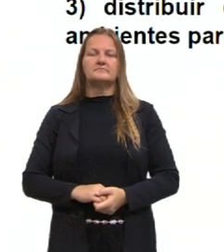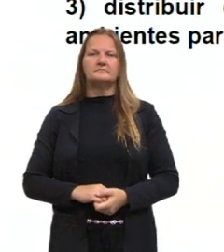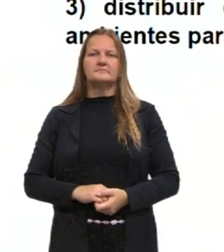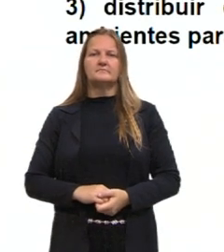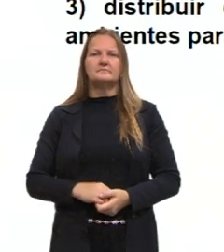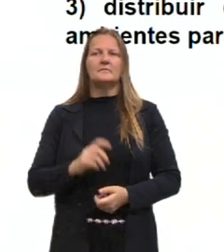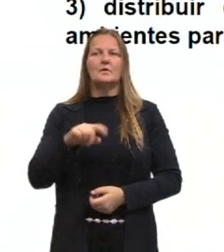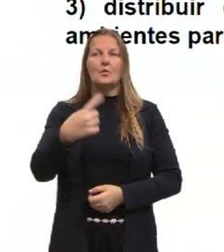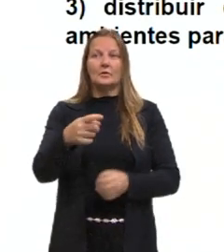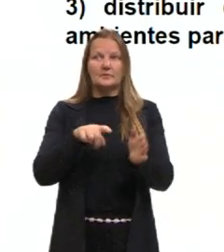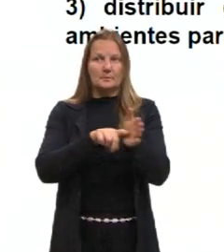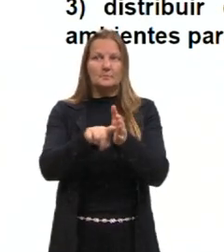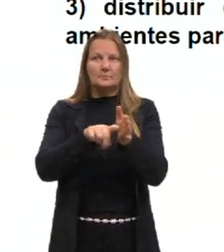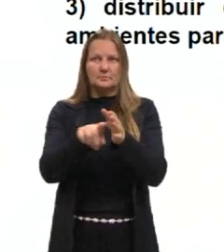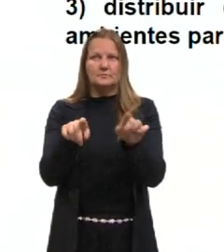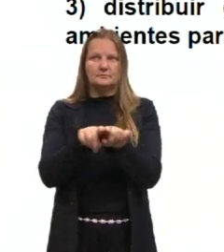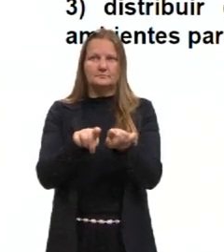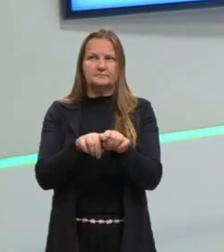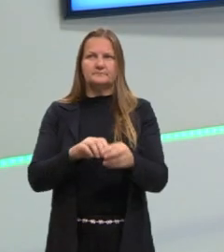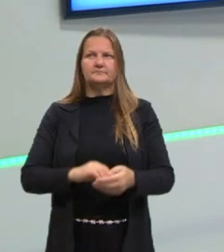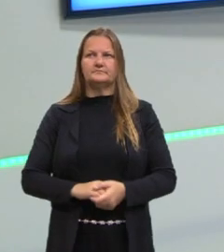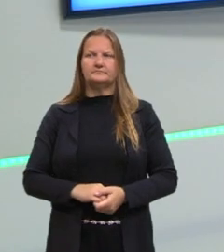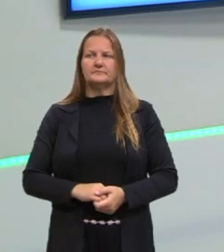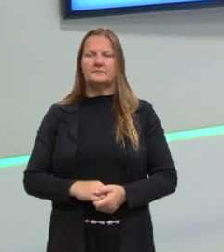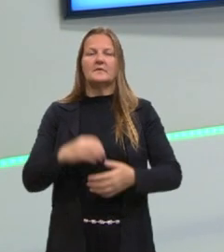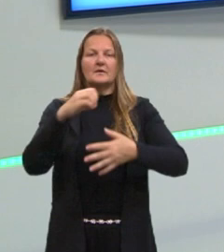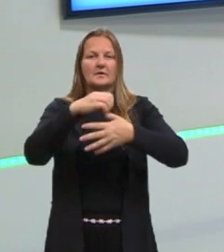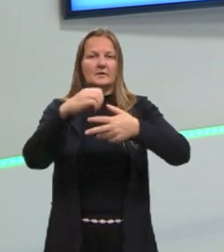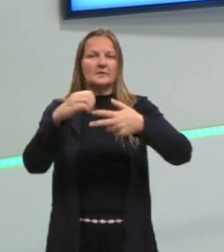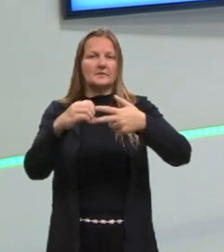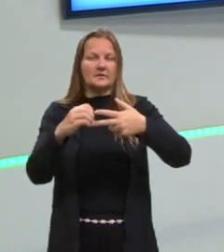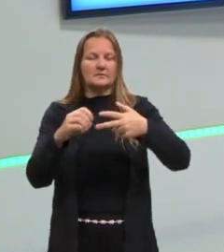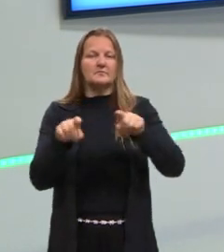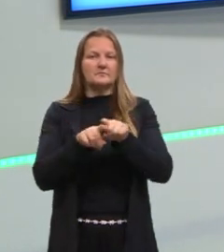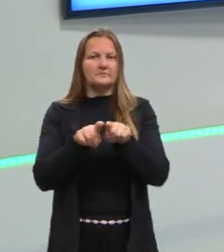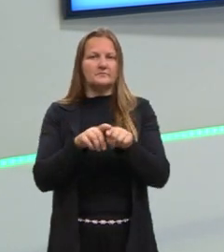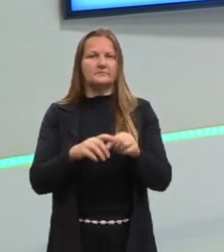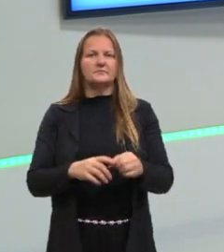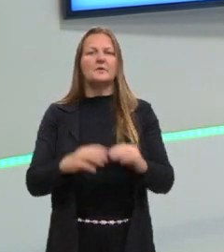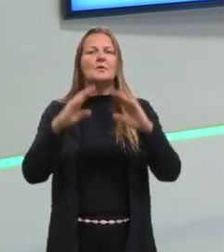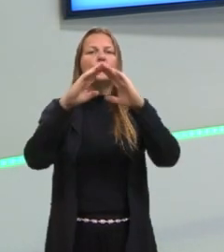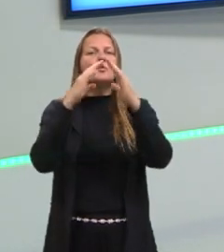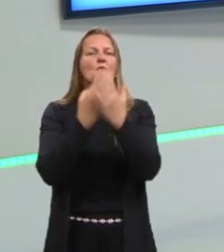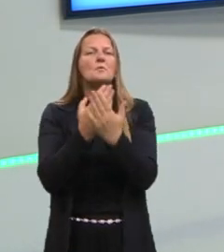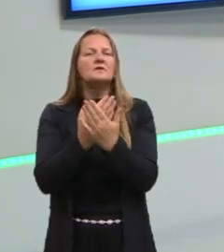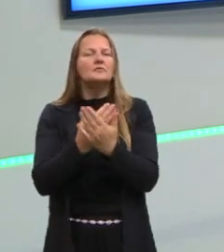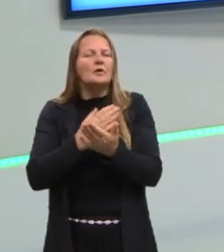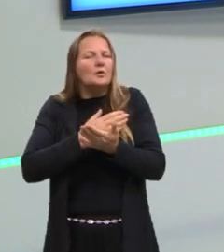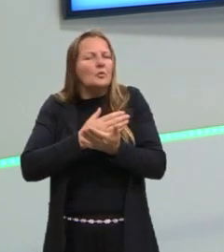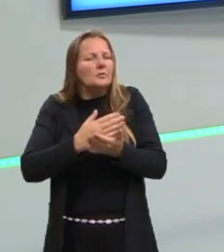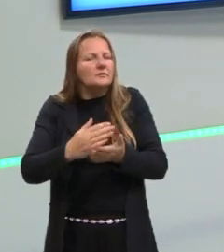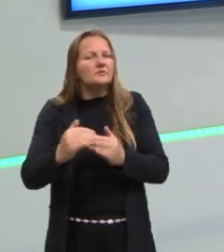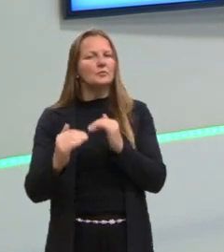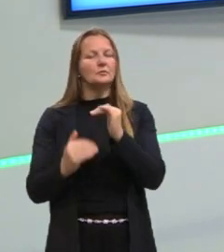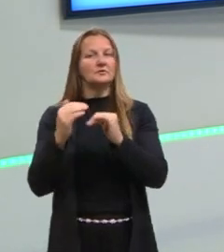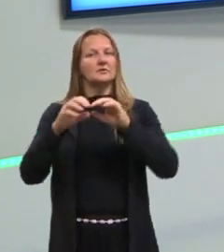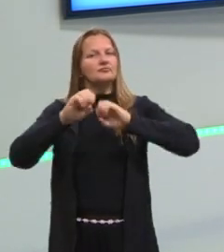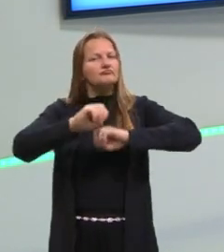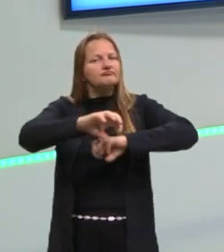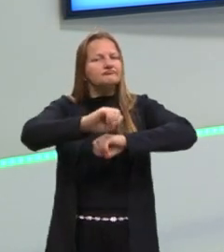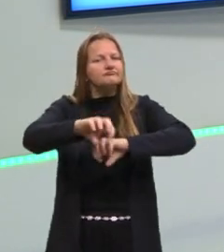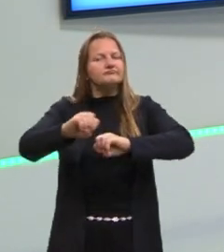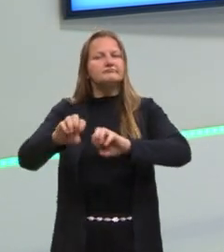Próxima questão do Enem. Uma escola iniciou o processo educativo